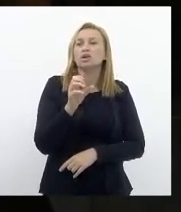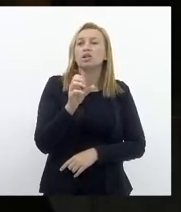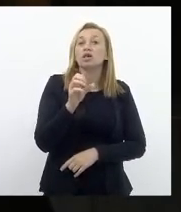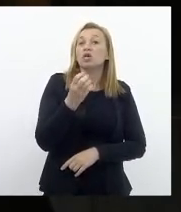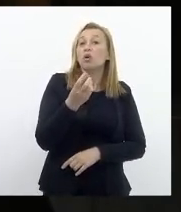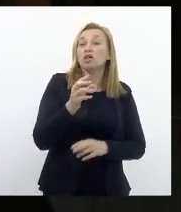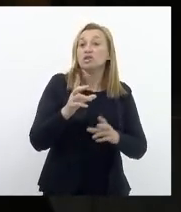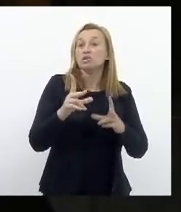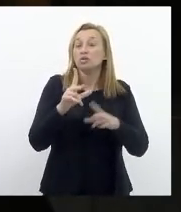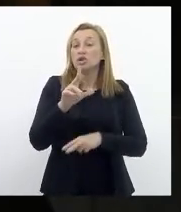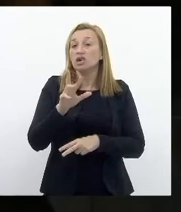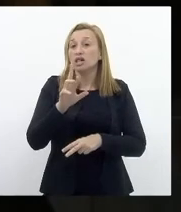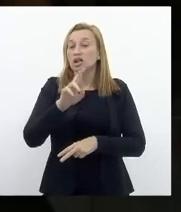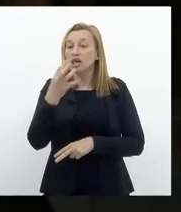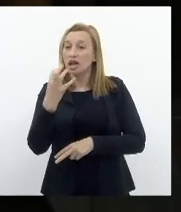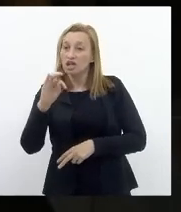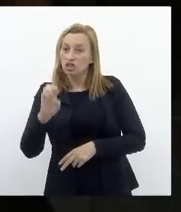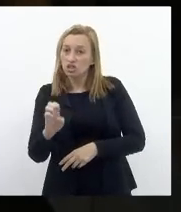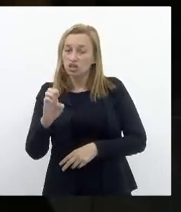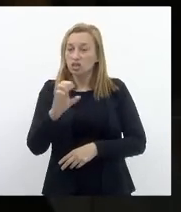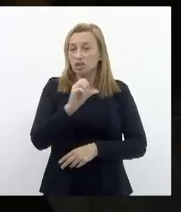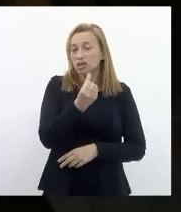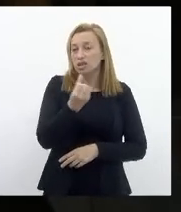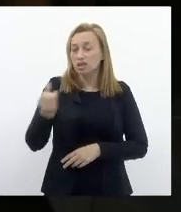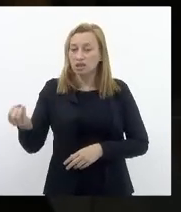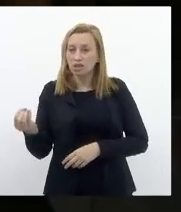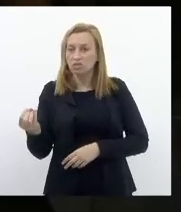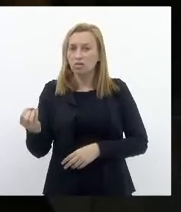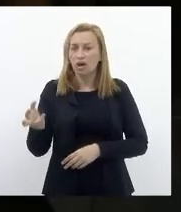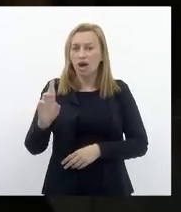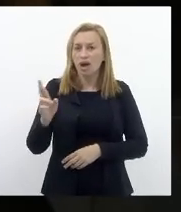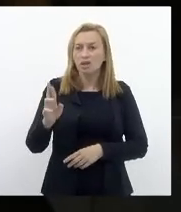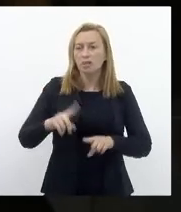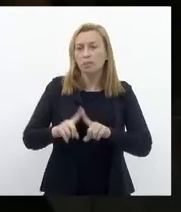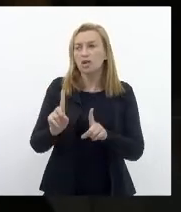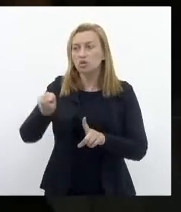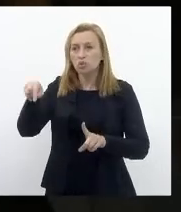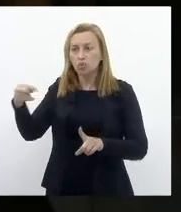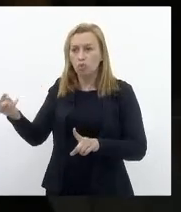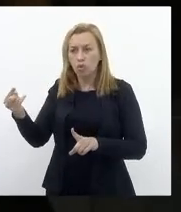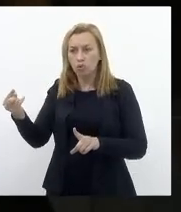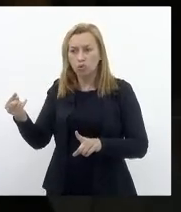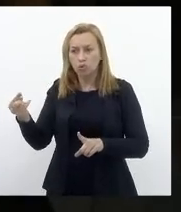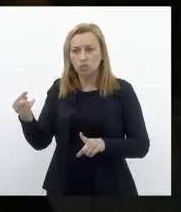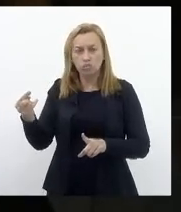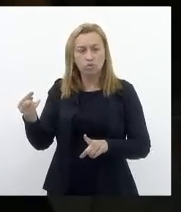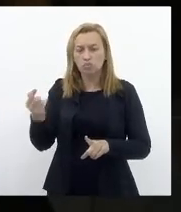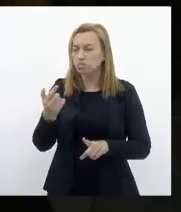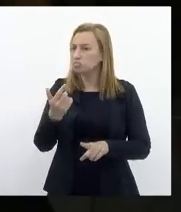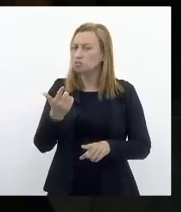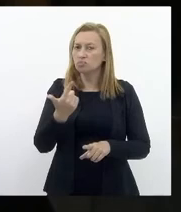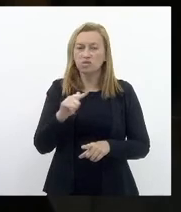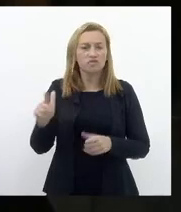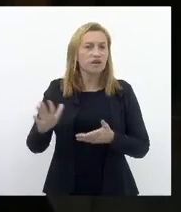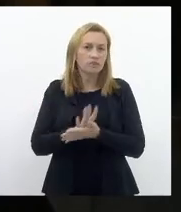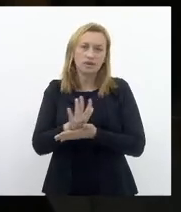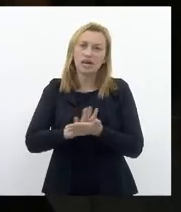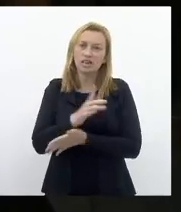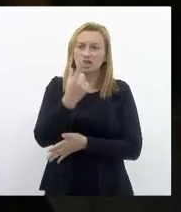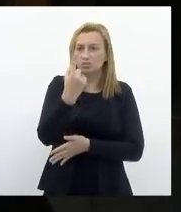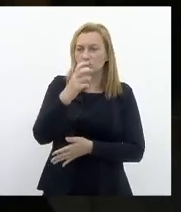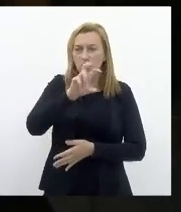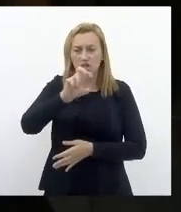Mas o ENF E o ESO não O ENF E o ESO não tiveram Não tiveram Auxílio tecnológico De 1.500 reais